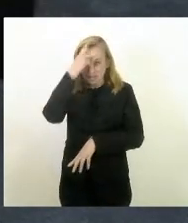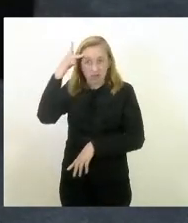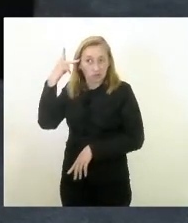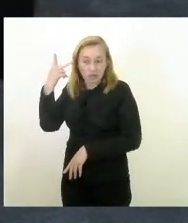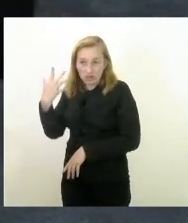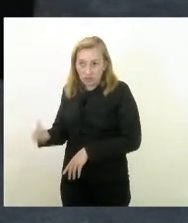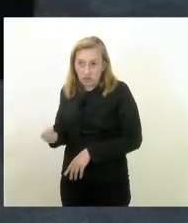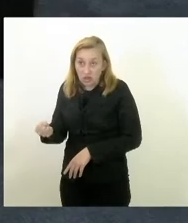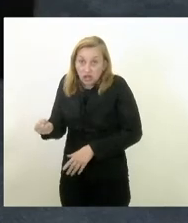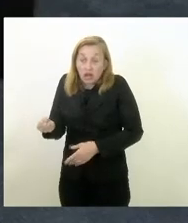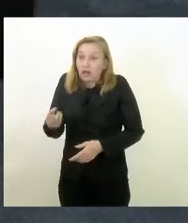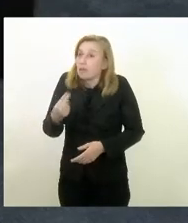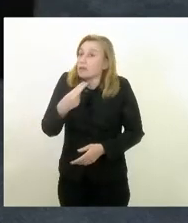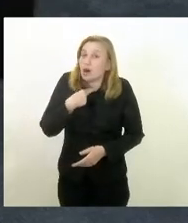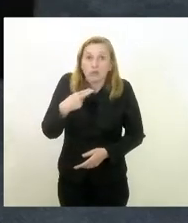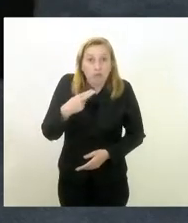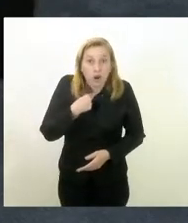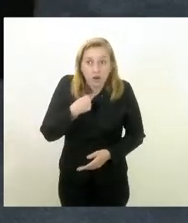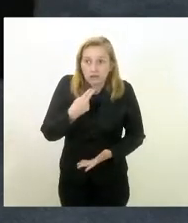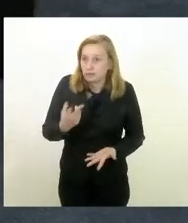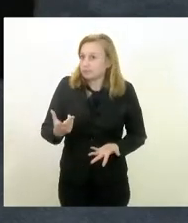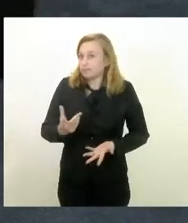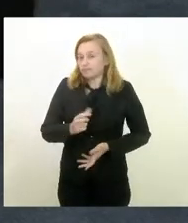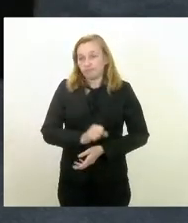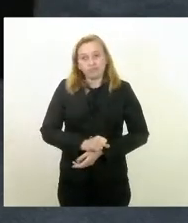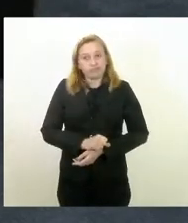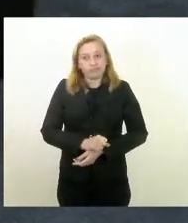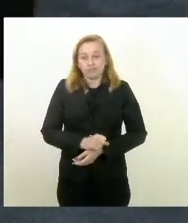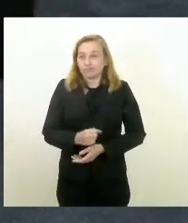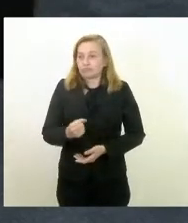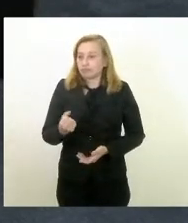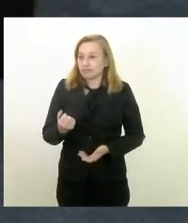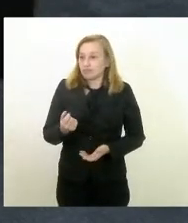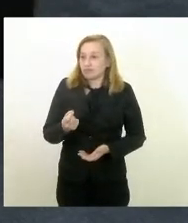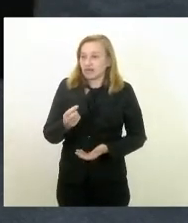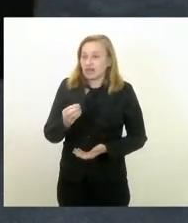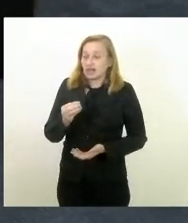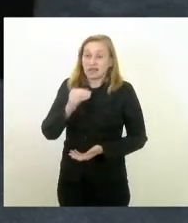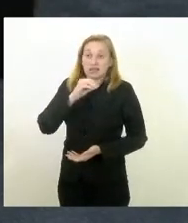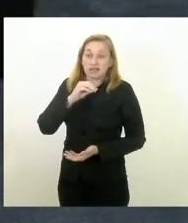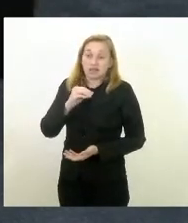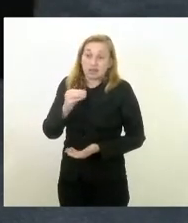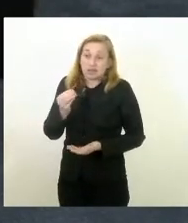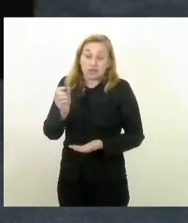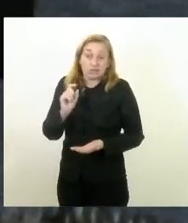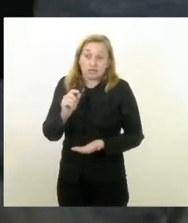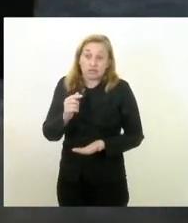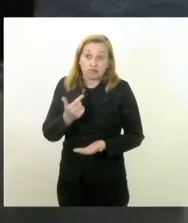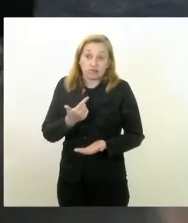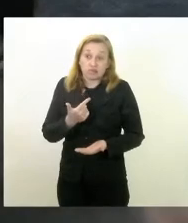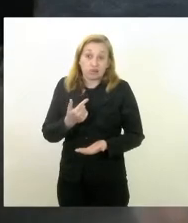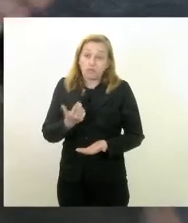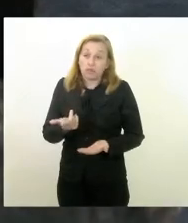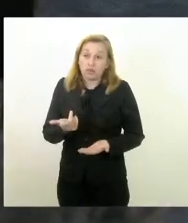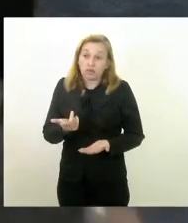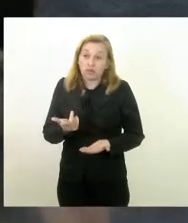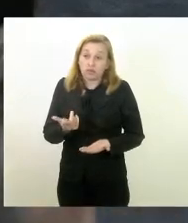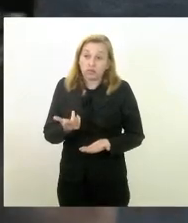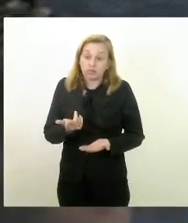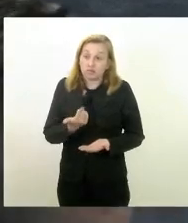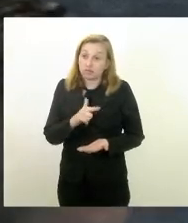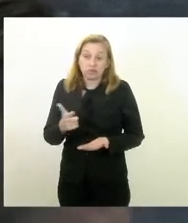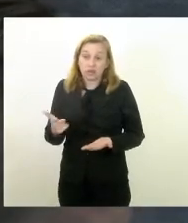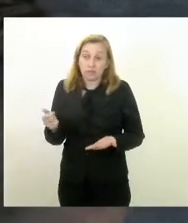não podem ficar sem o pagamento do mês já que foi dito aqui que o